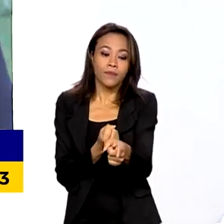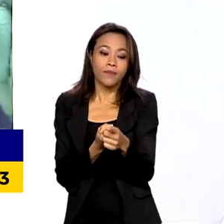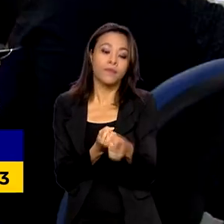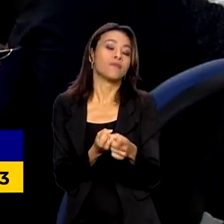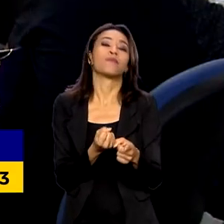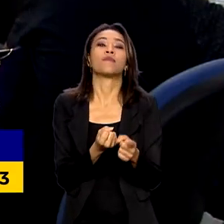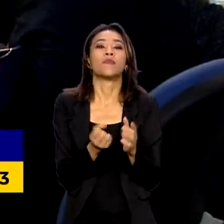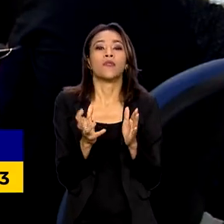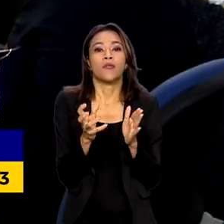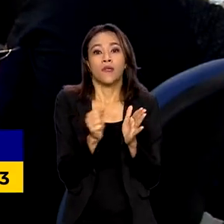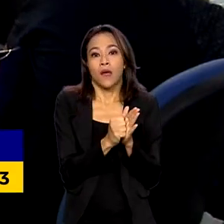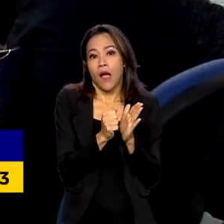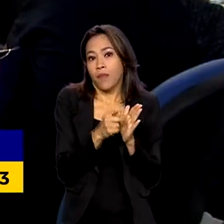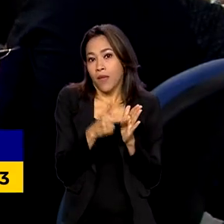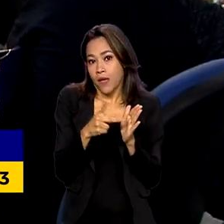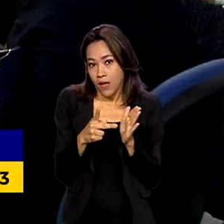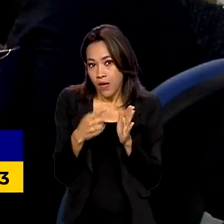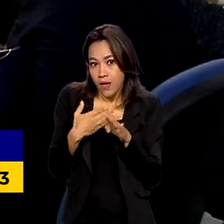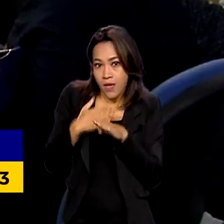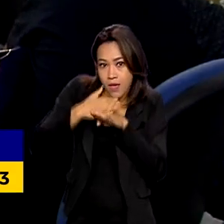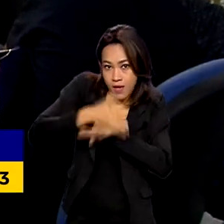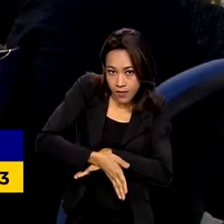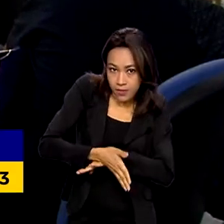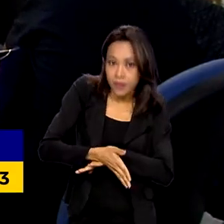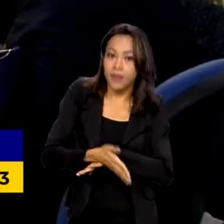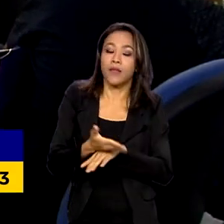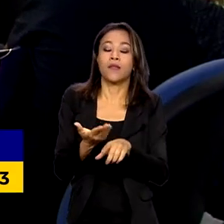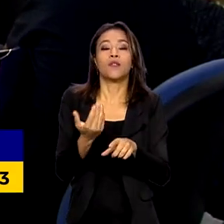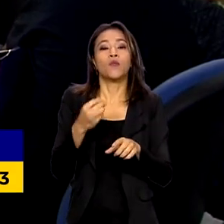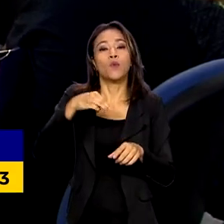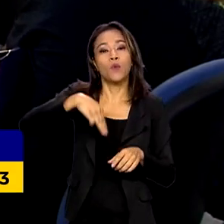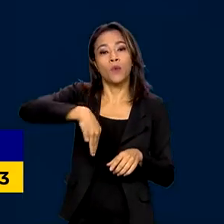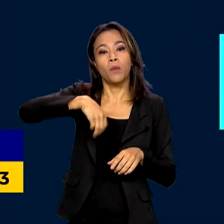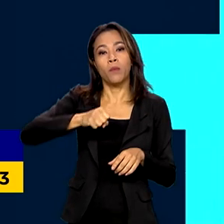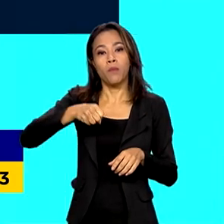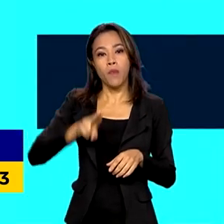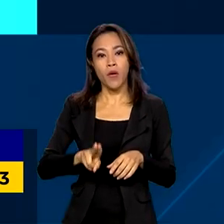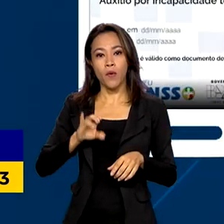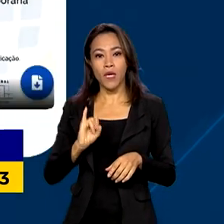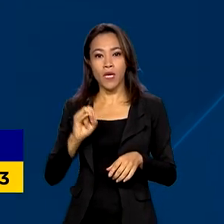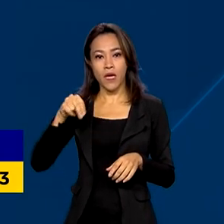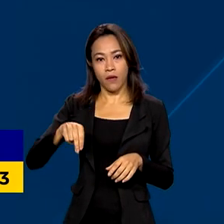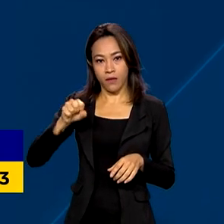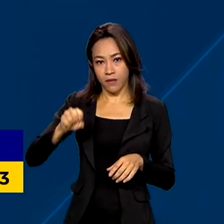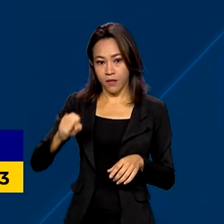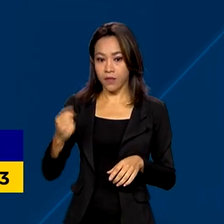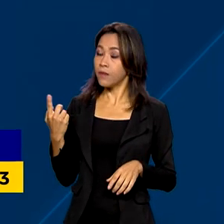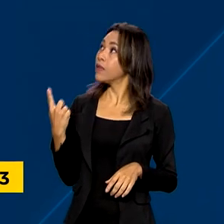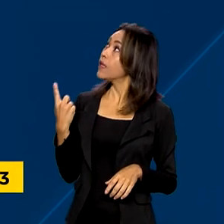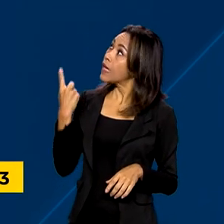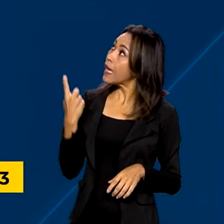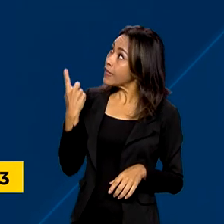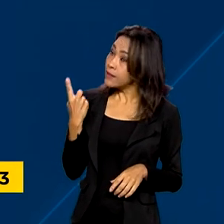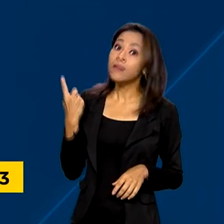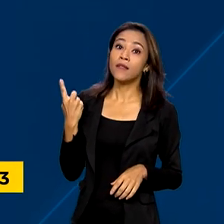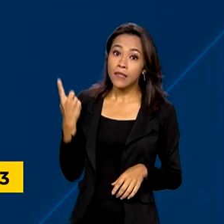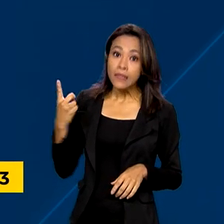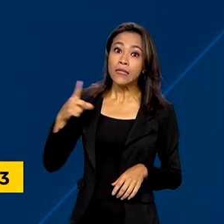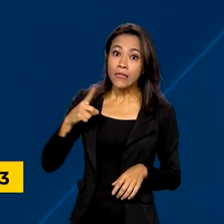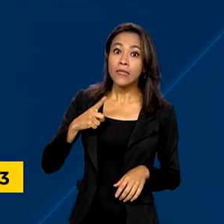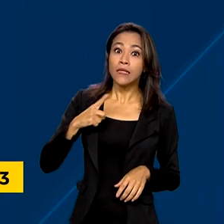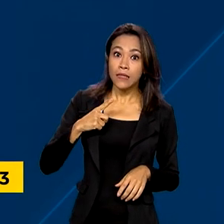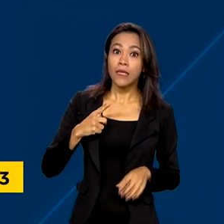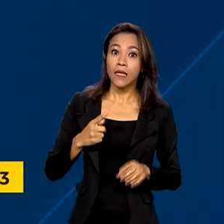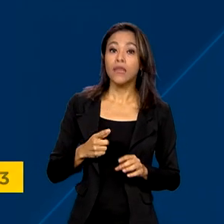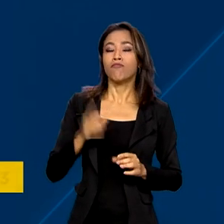Beneficiário pelo aplicativo de celular Meu INSS. O documento virtual tem abrangência nacional e vem